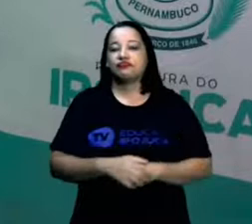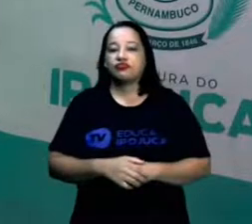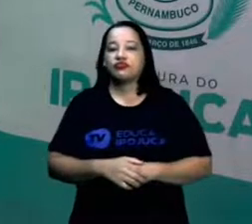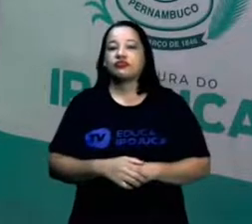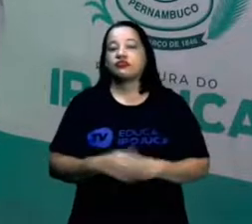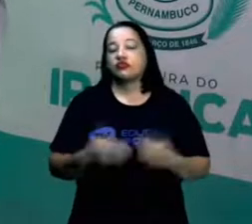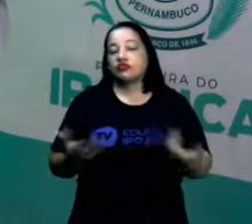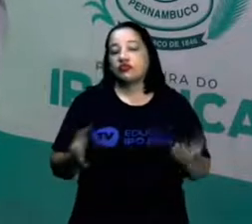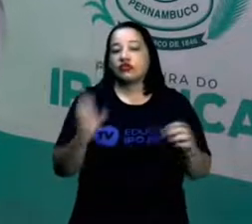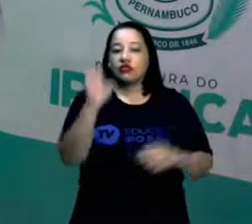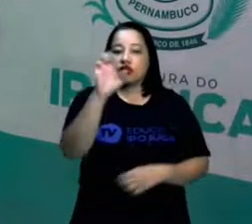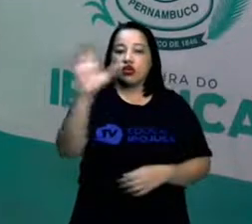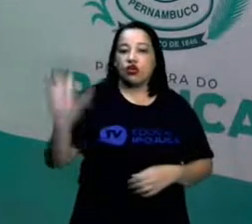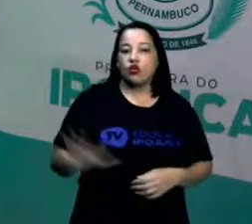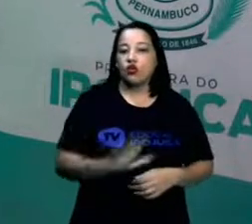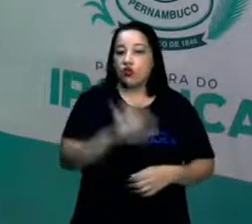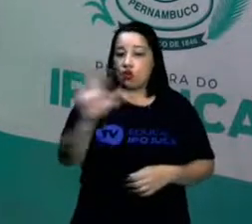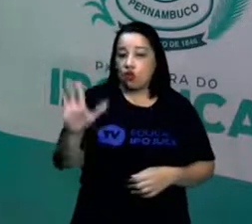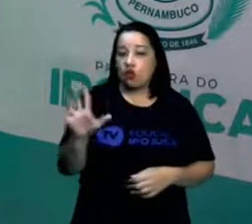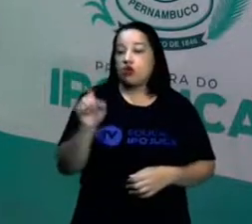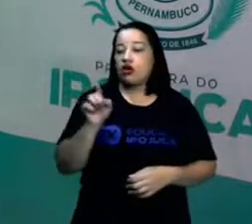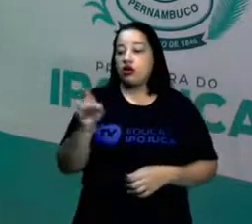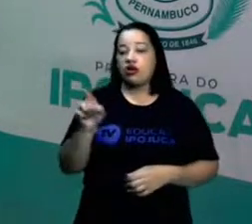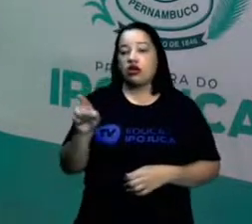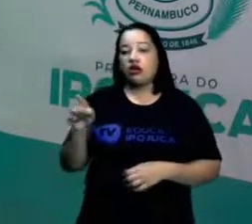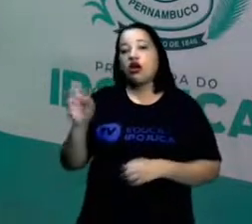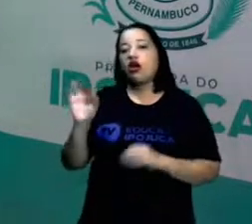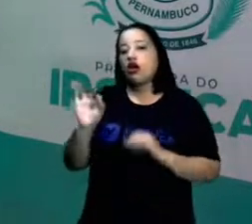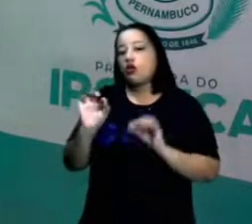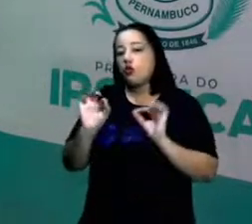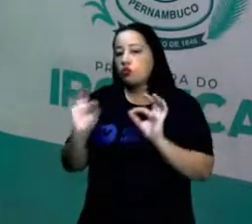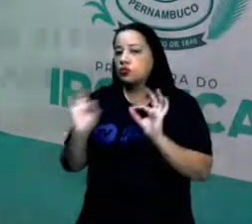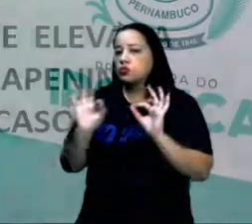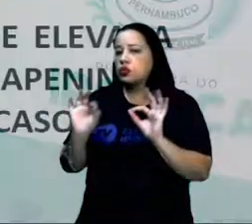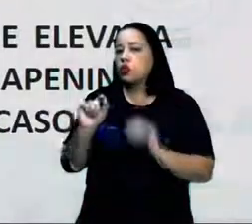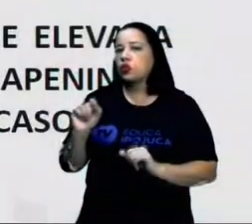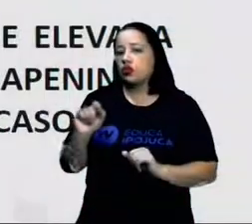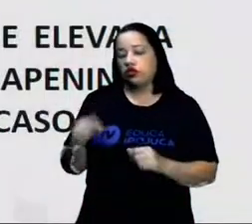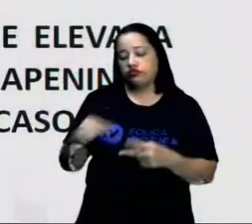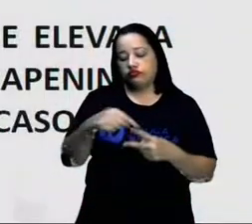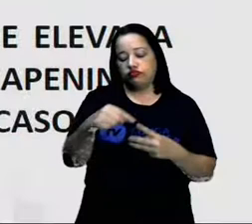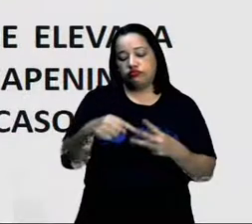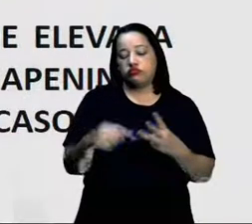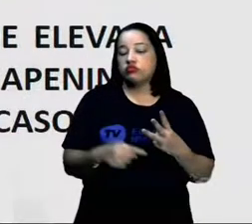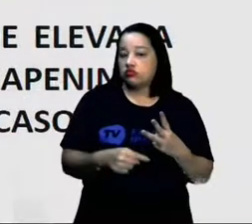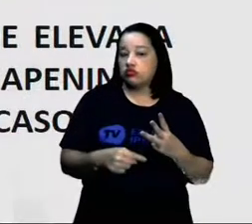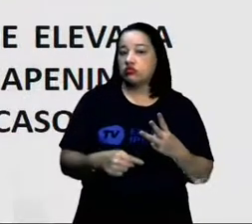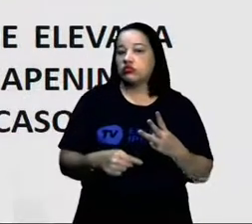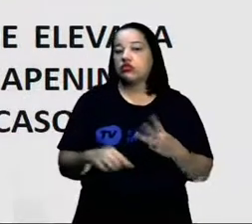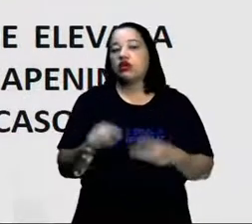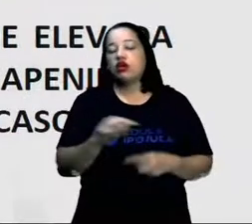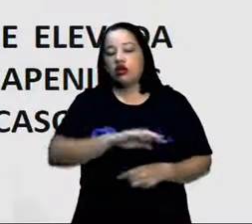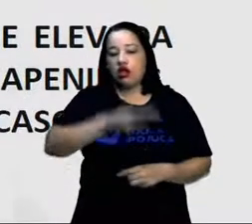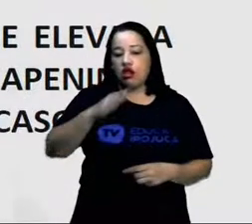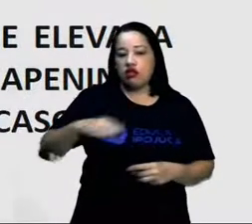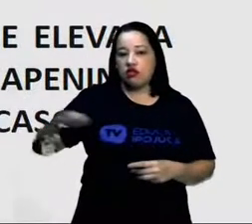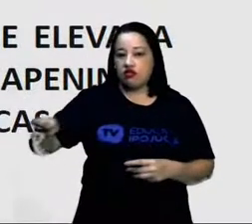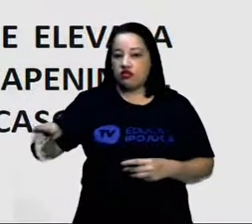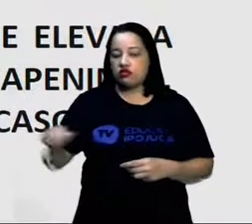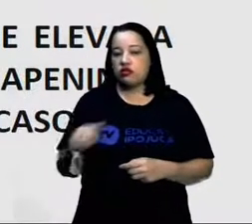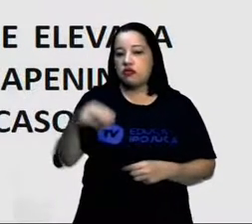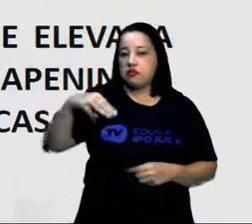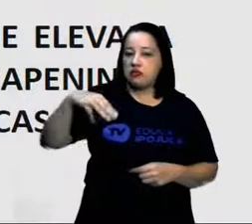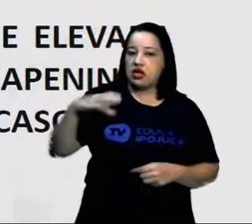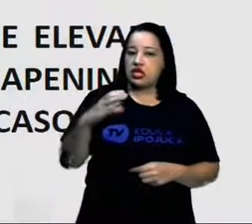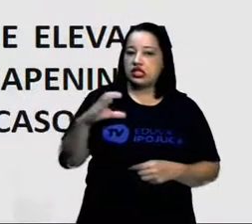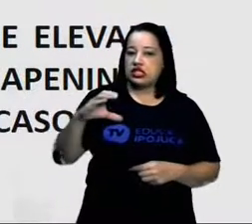Na Europa, destacam-se três unidades de relevo. Os maciços antigos